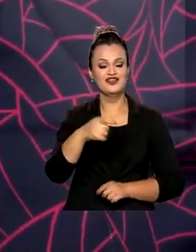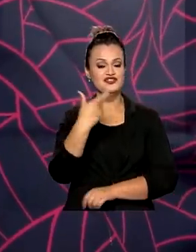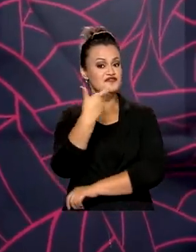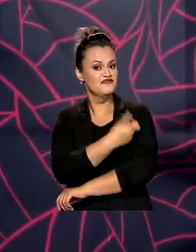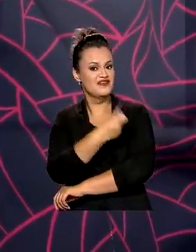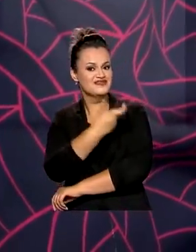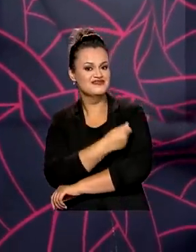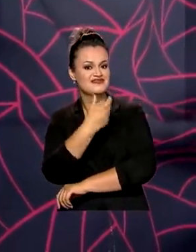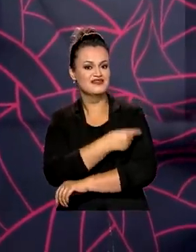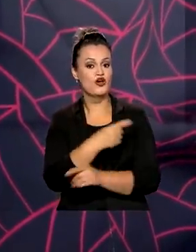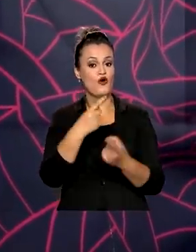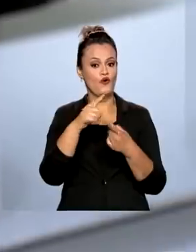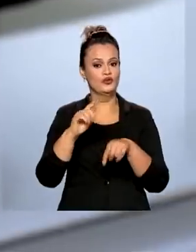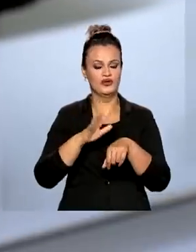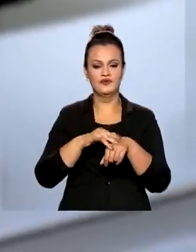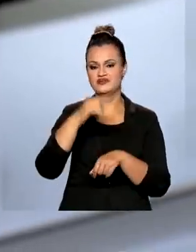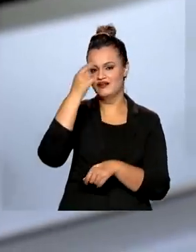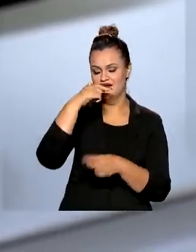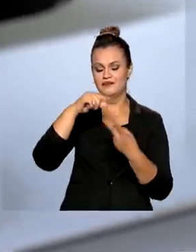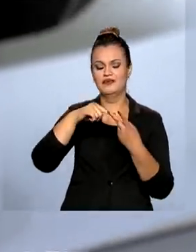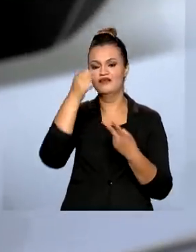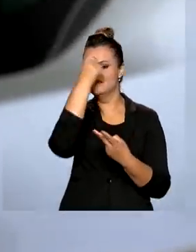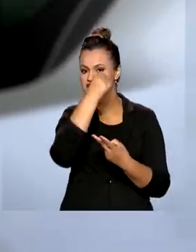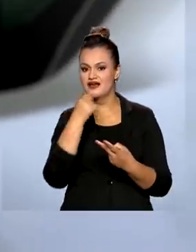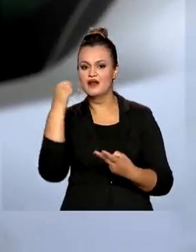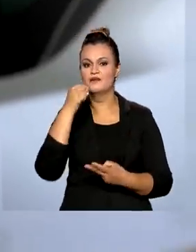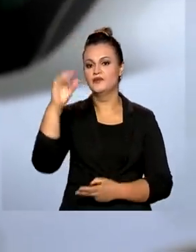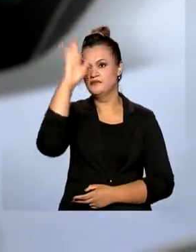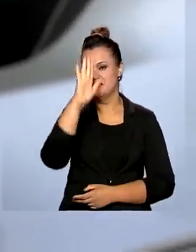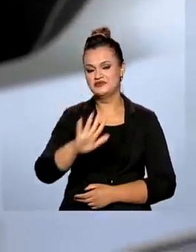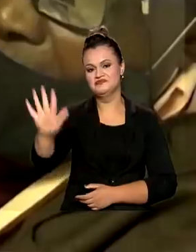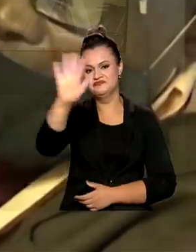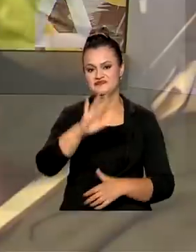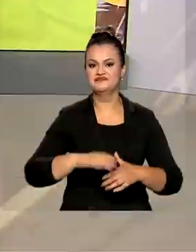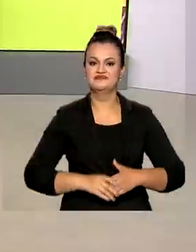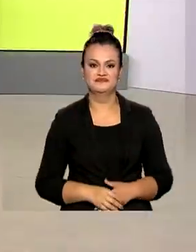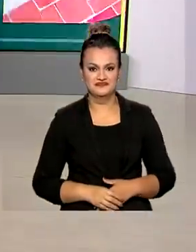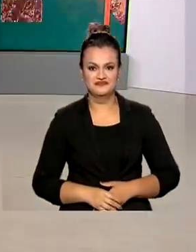o dia D de vacinação contra a gripe e o sarampo em todo o país.